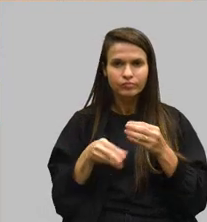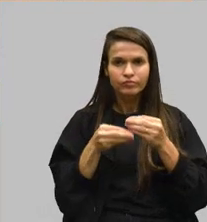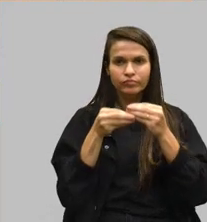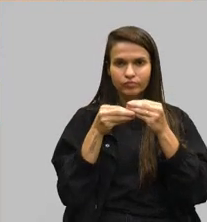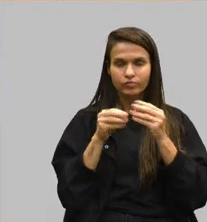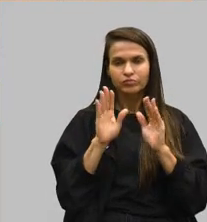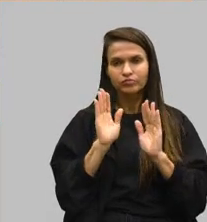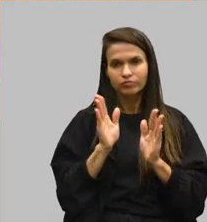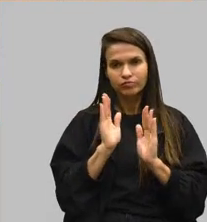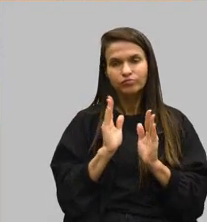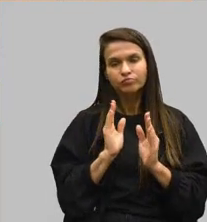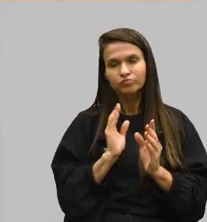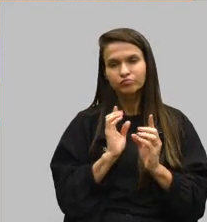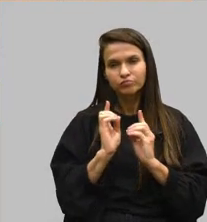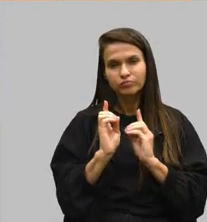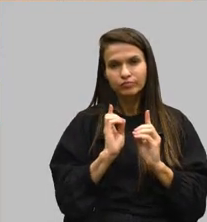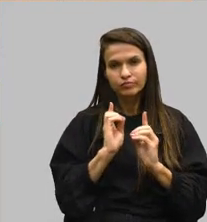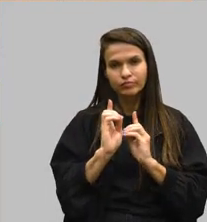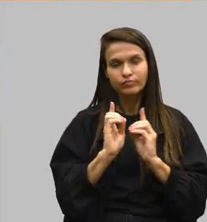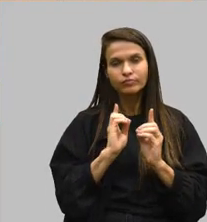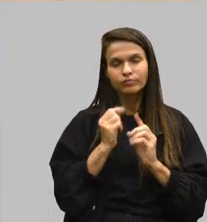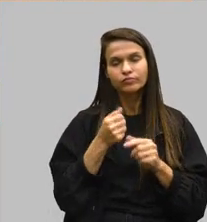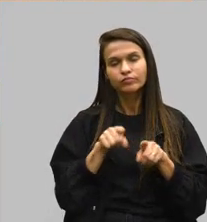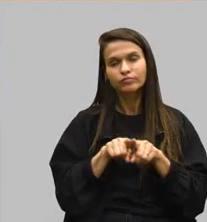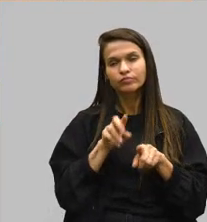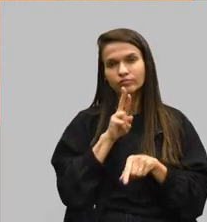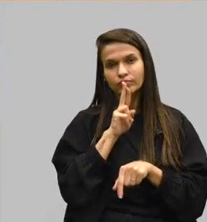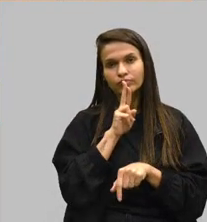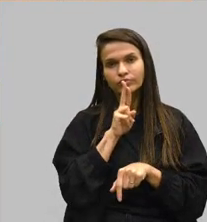dialogou comigo aqui, eu vou também respondê-lo.